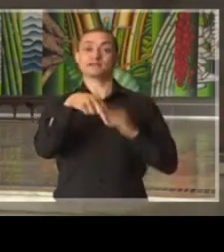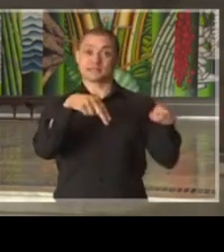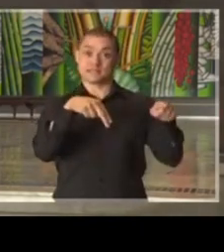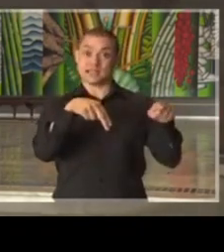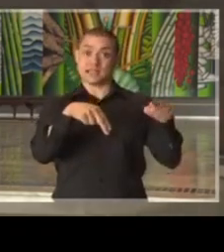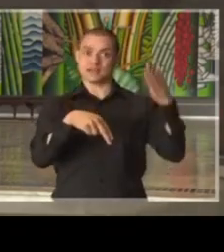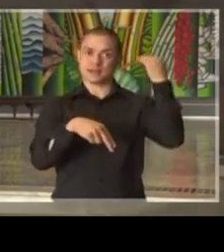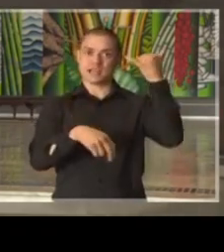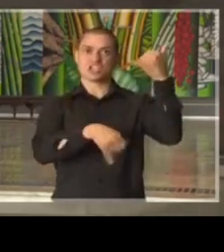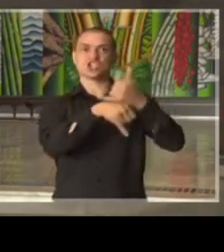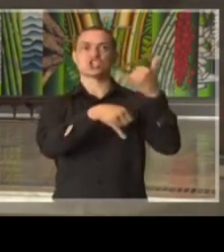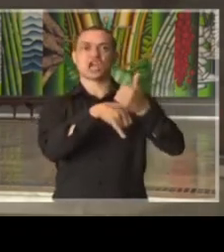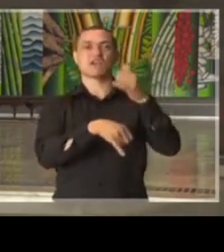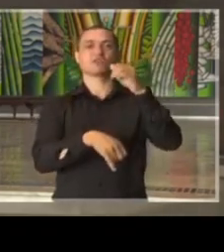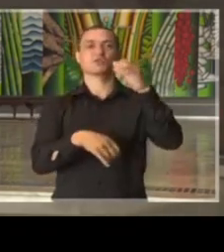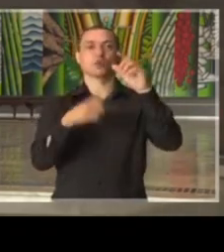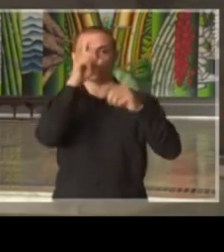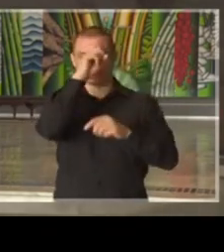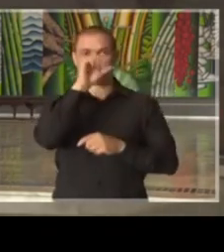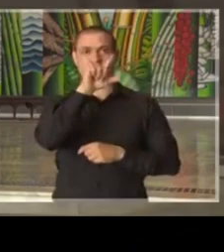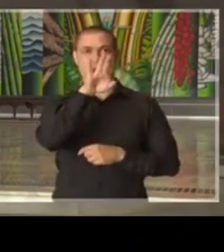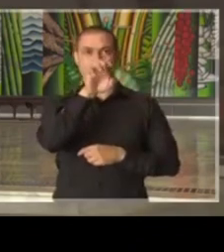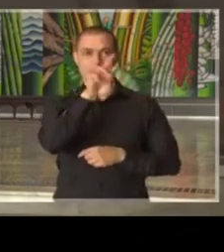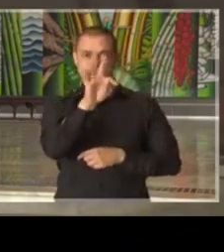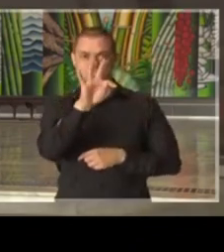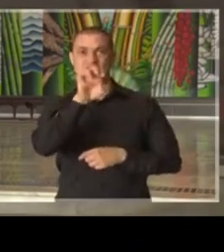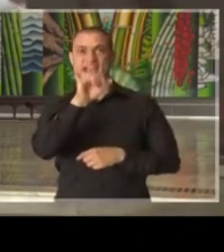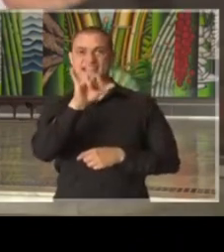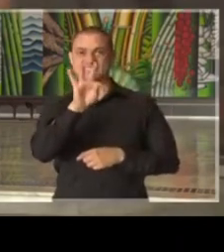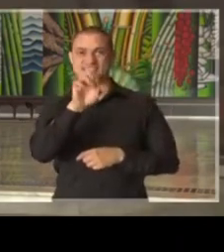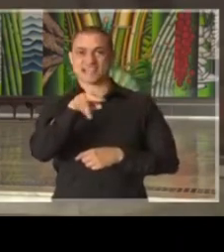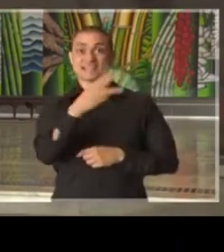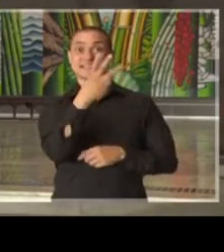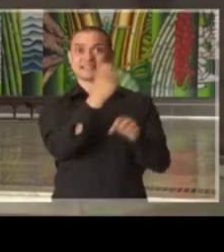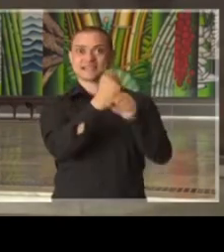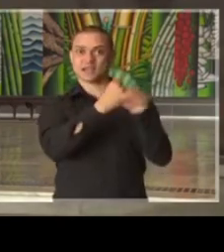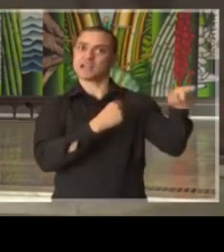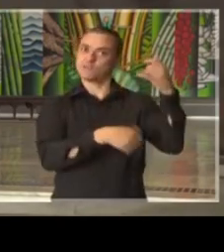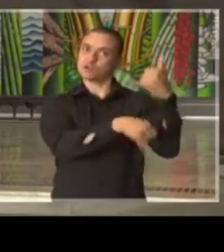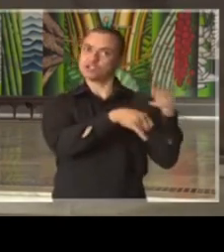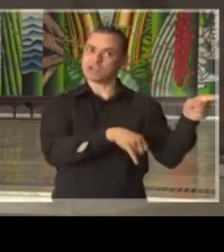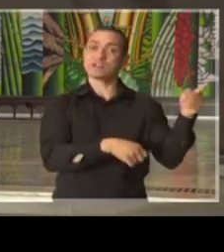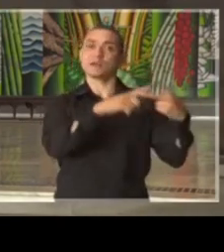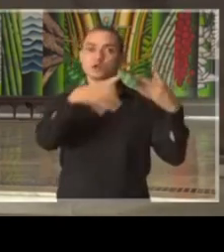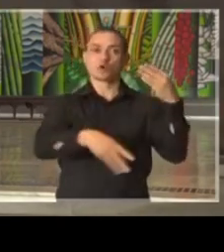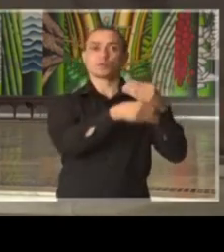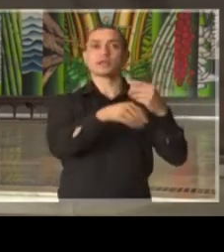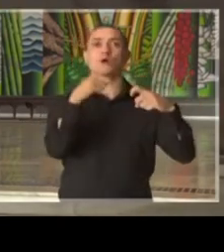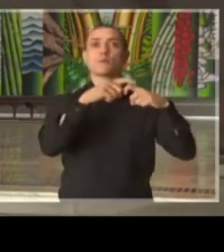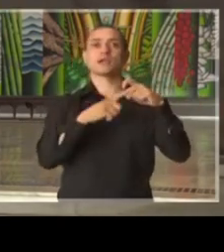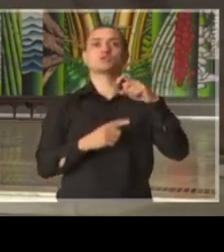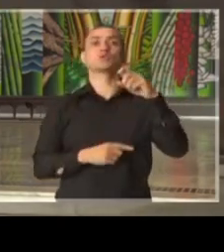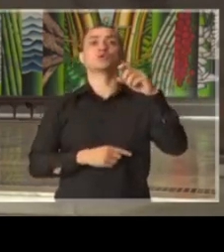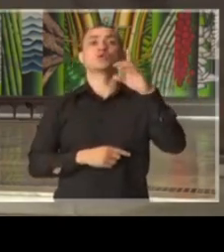superintendente do Albert Einstein durante 30 anos, que possa responder e complementando o doutor David Wipp, médico infectologista e